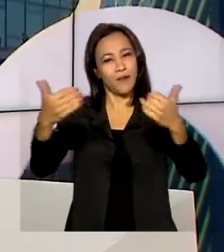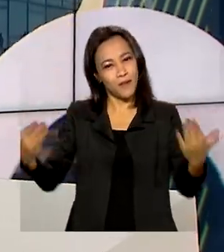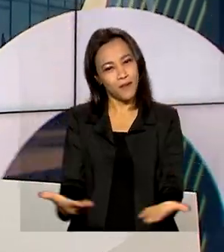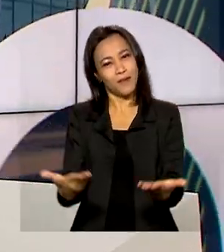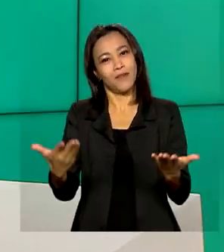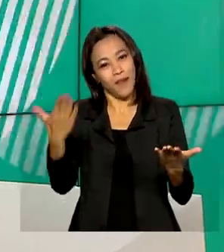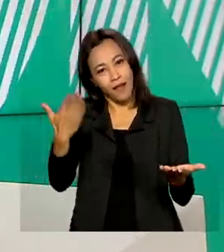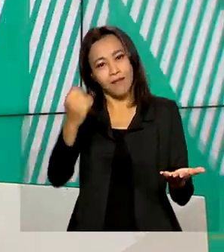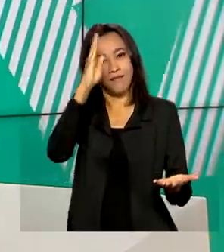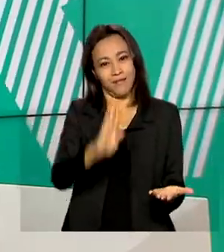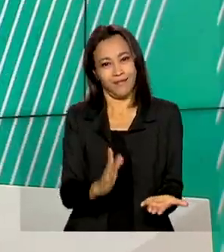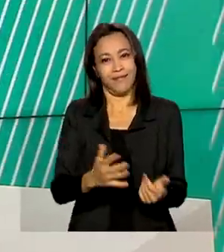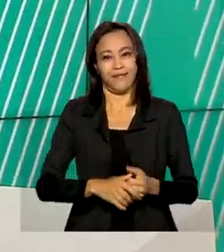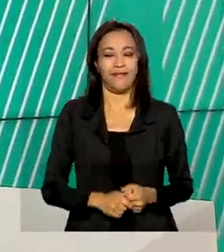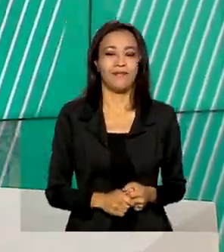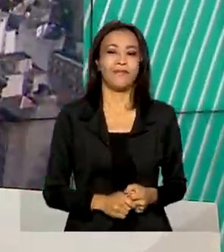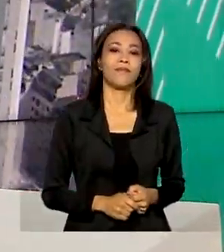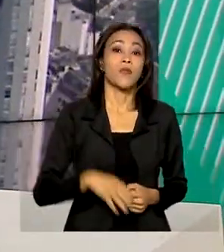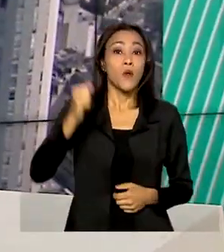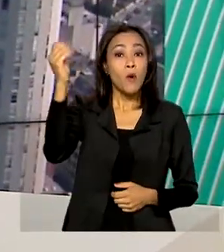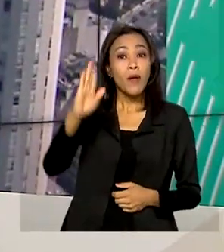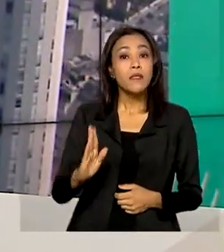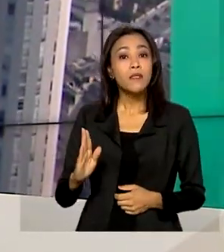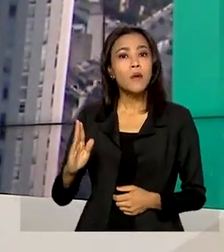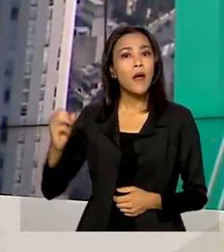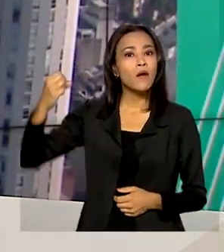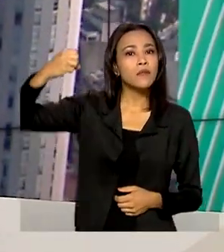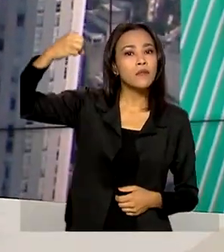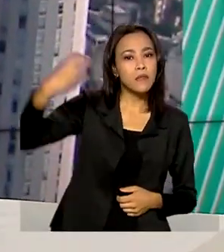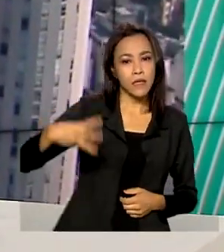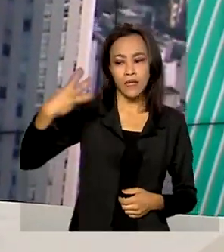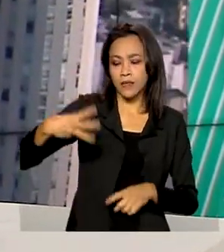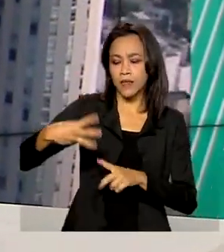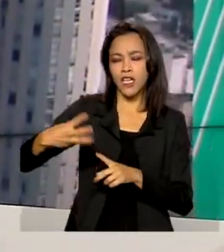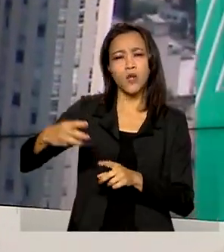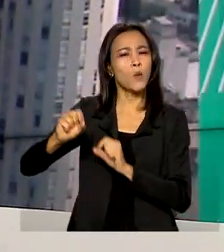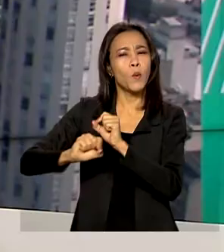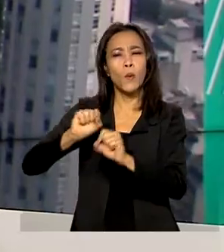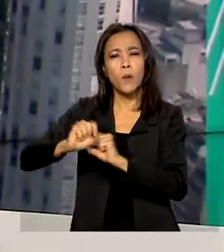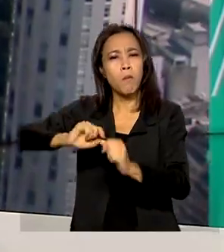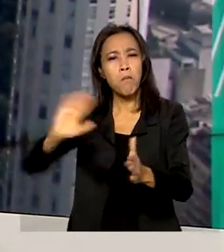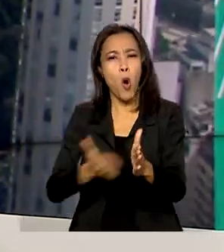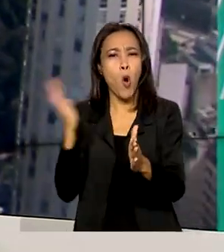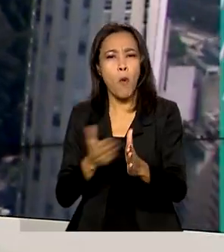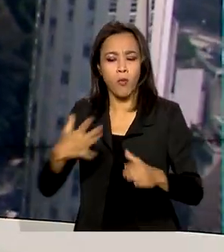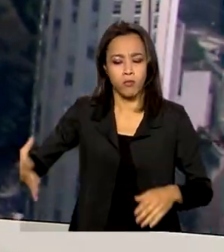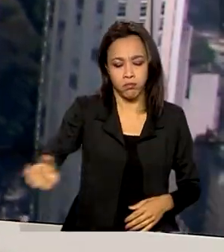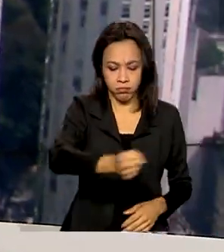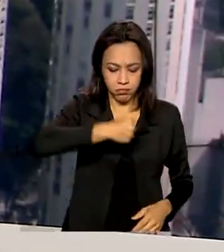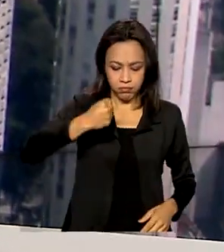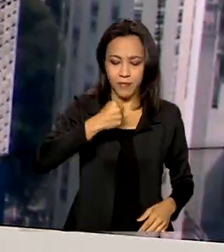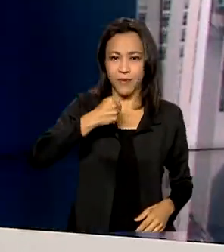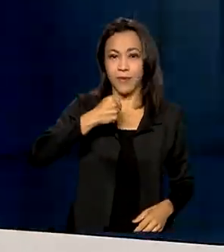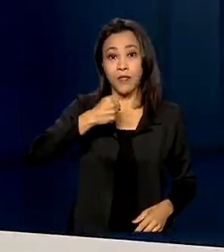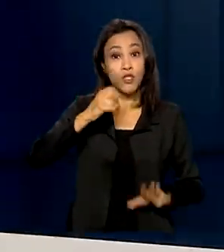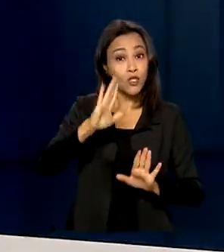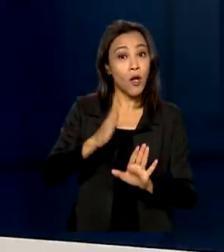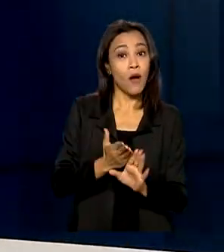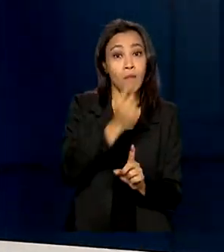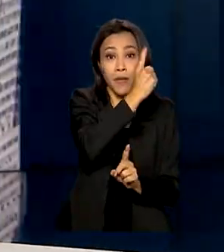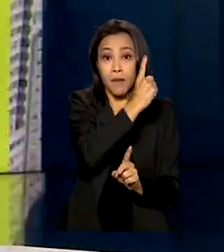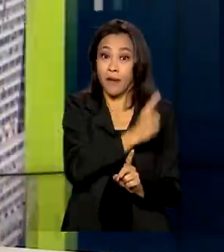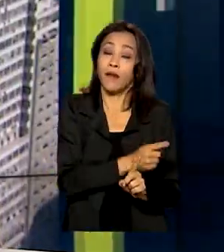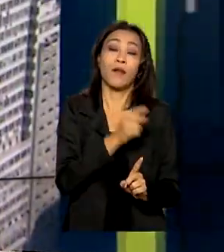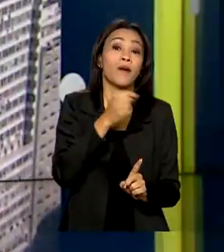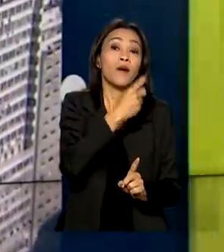O Brasil é o terceiro maior produtor de cerveja do mundo, atrás apenas dos Estados Unidos e da China.